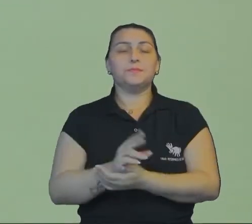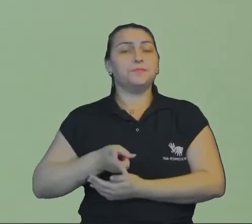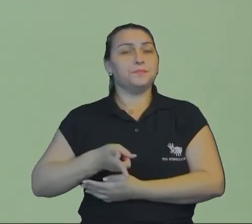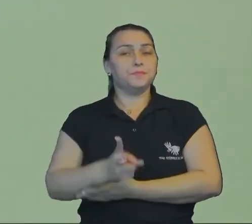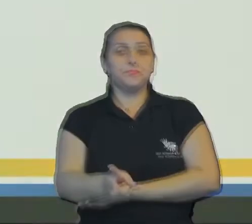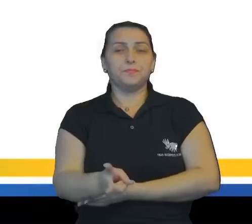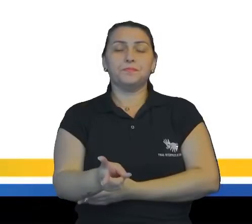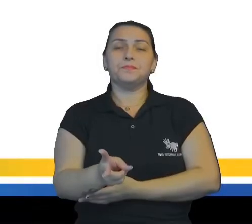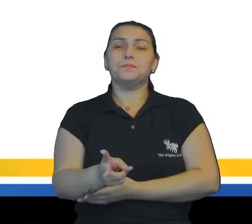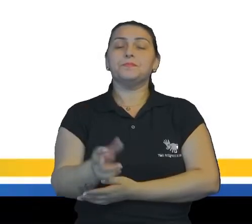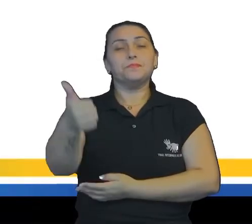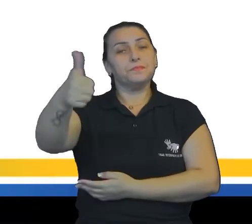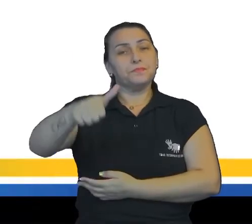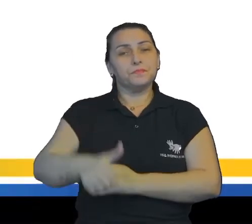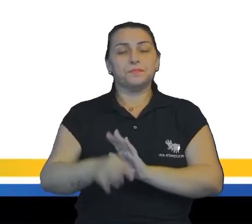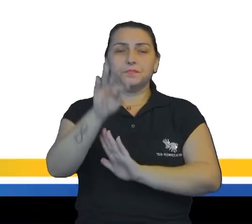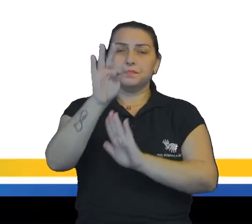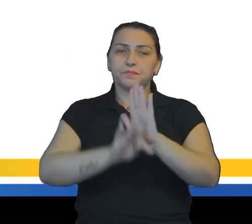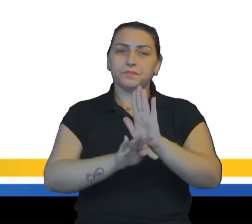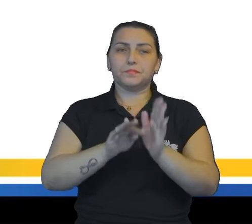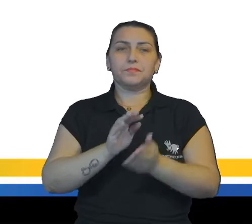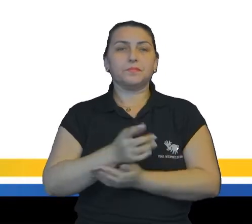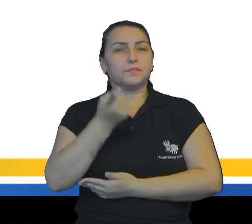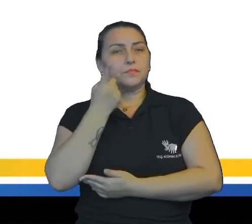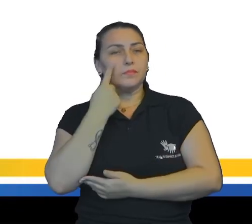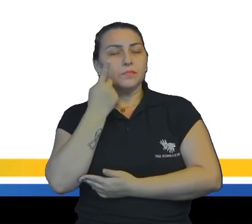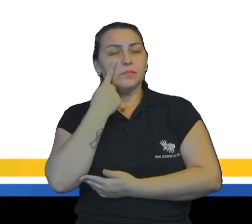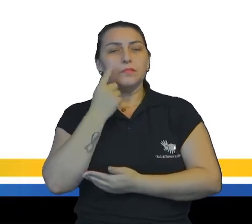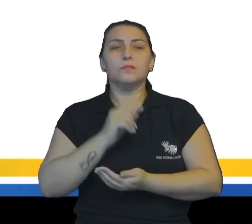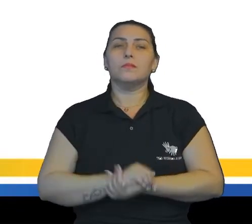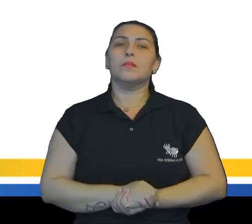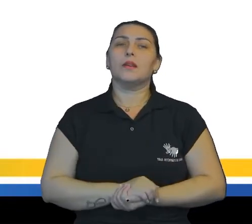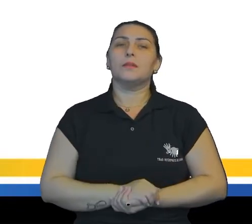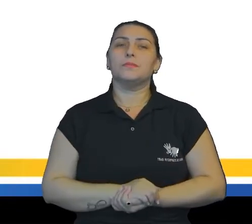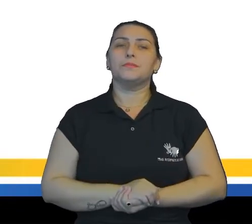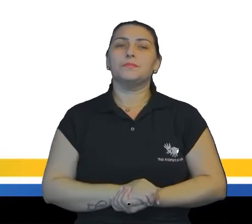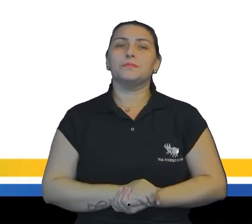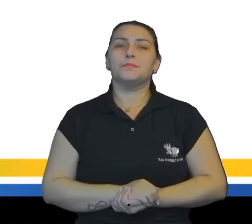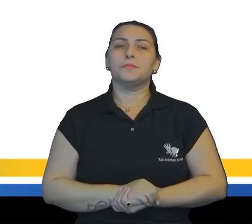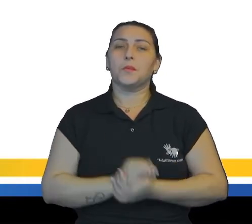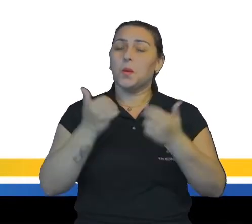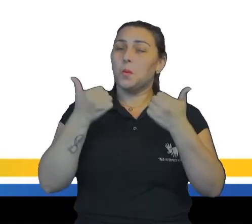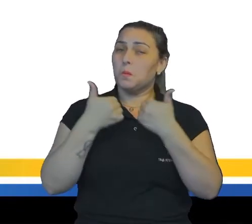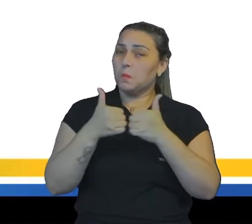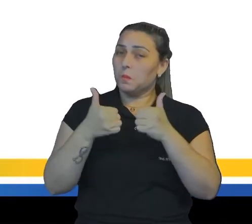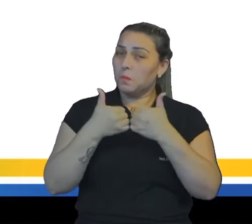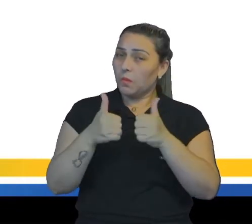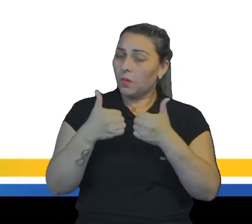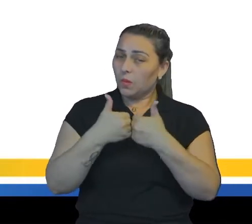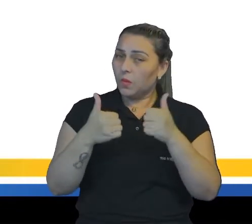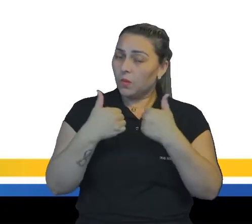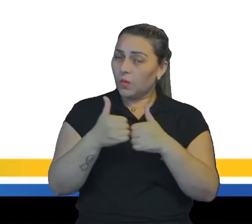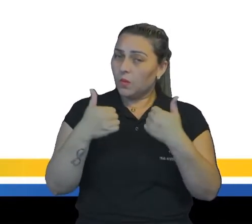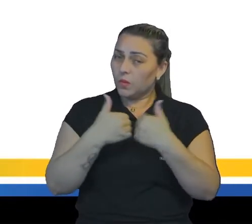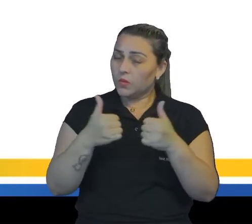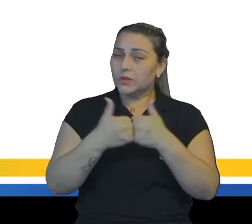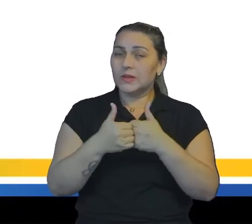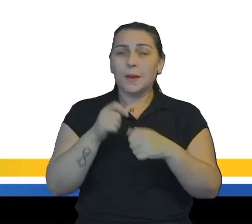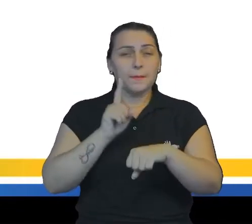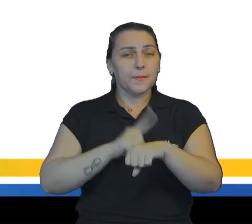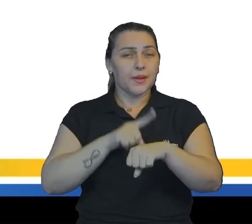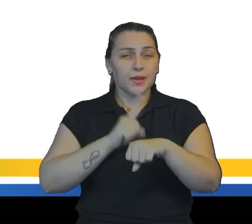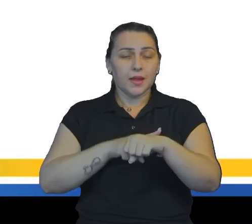continuar a análise do texto. Vamos observar esse terceiro parágrafo, que diz assim, No bonde, mesmo tempo,